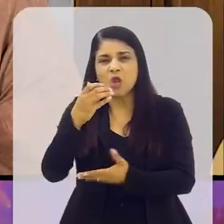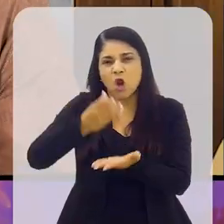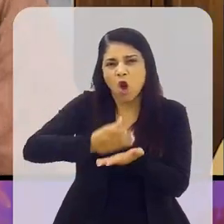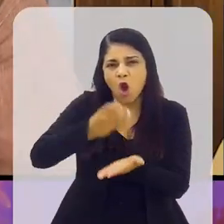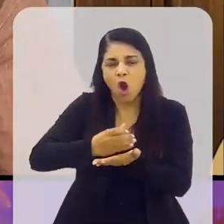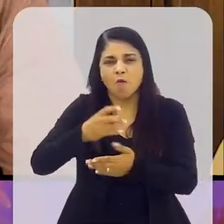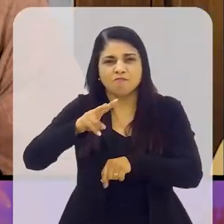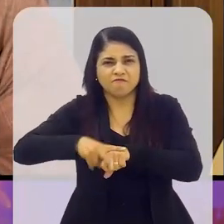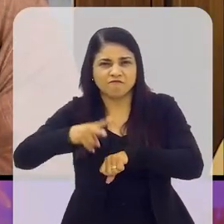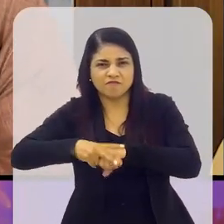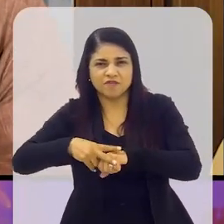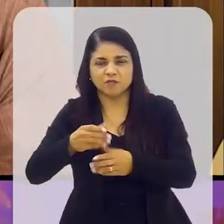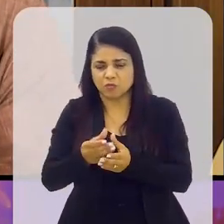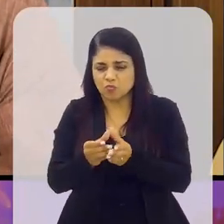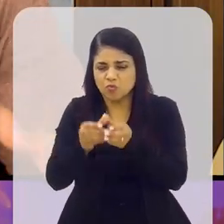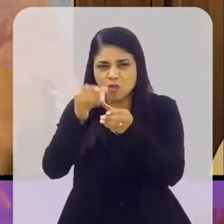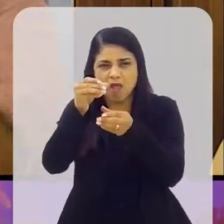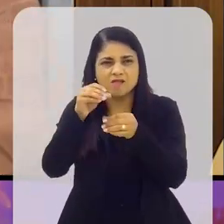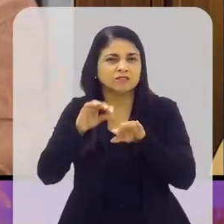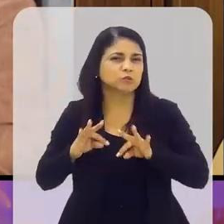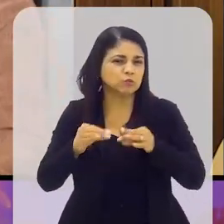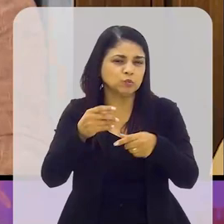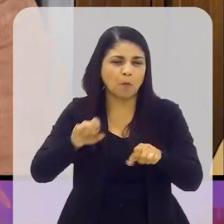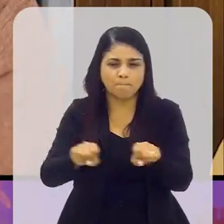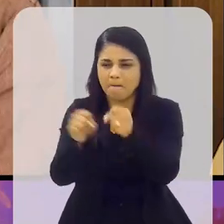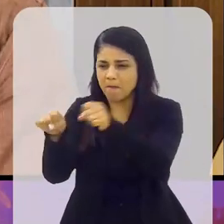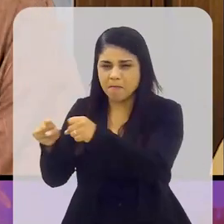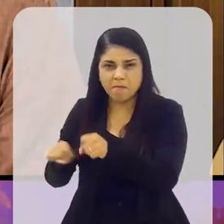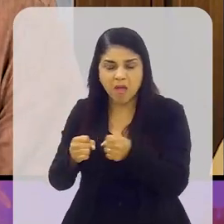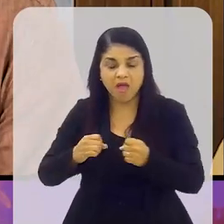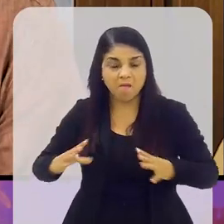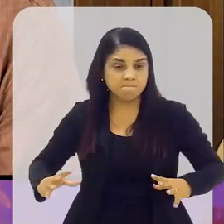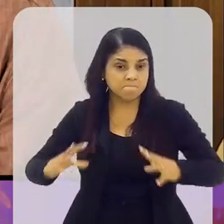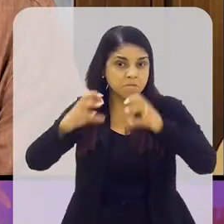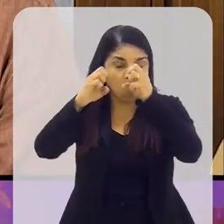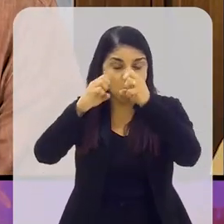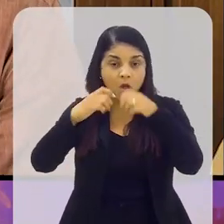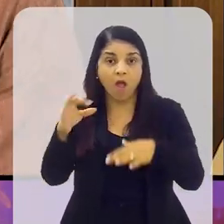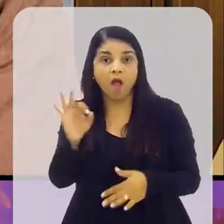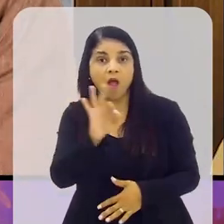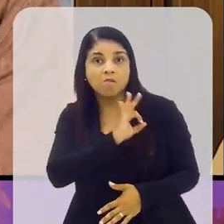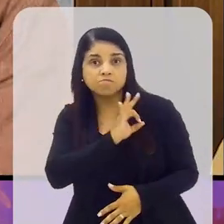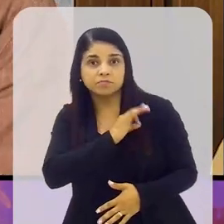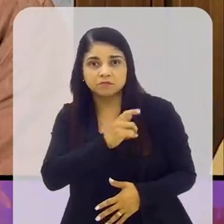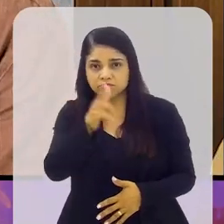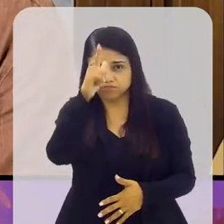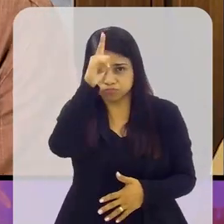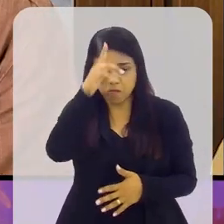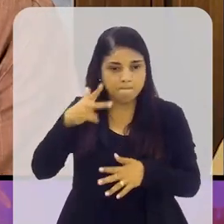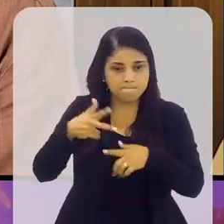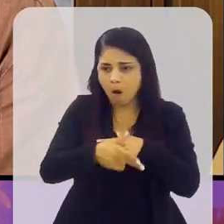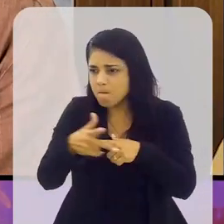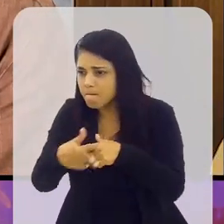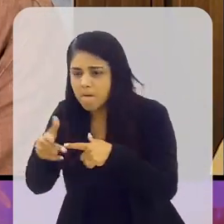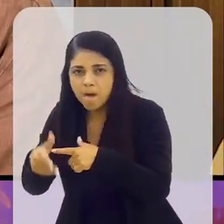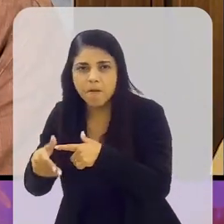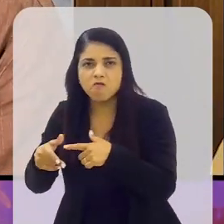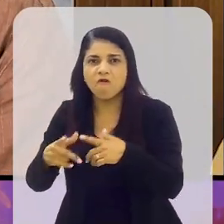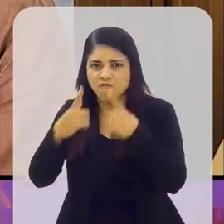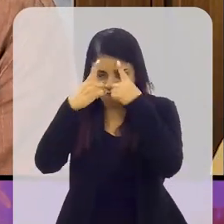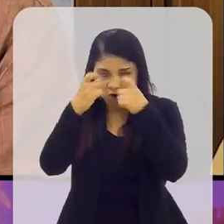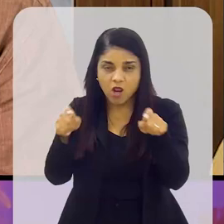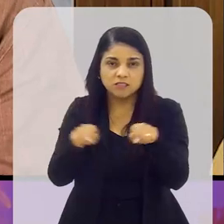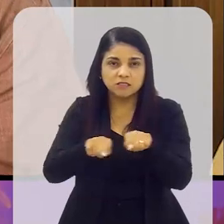taças, tudo ali naquelas cercanias onde aconteceu o conflito e a polícia alemã teve que intervir com muita